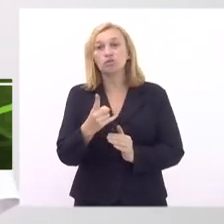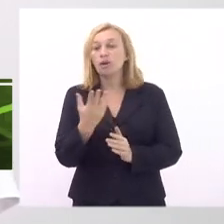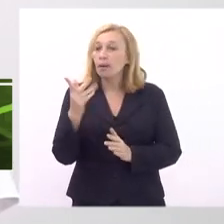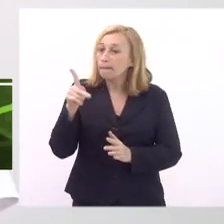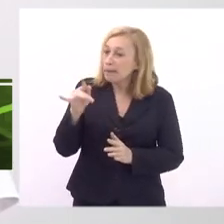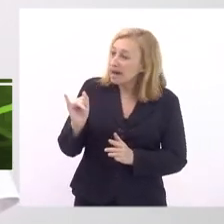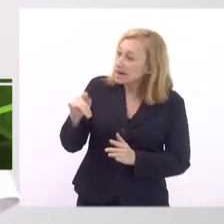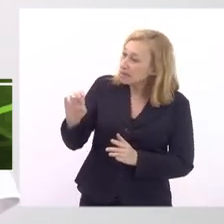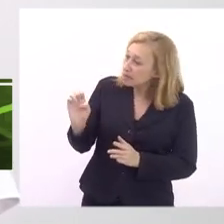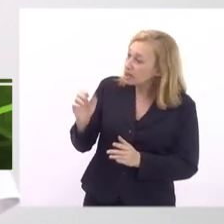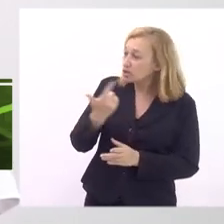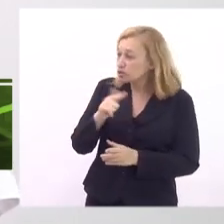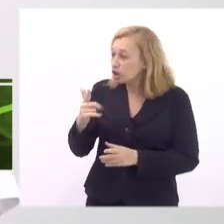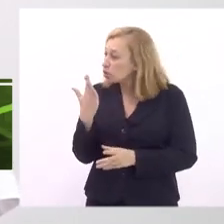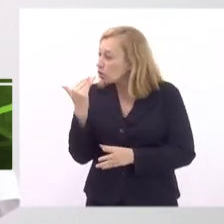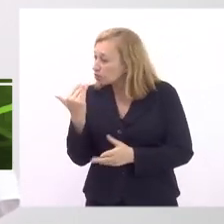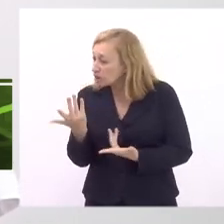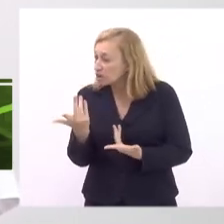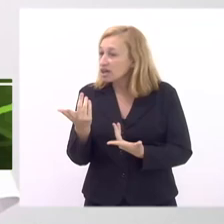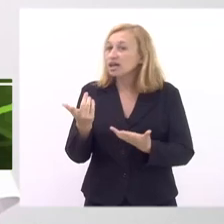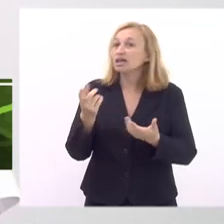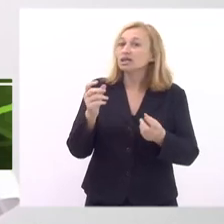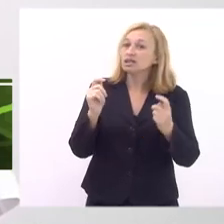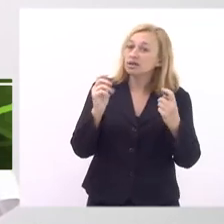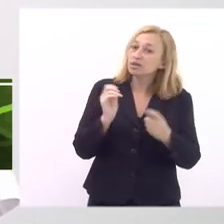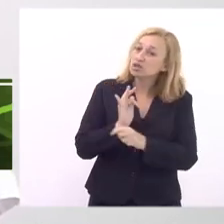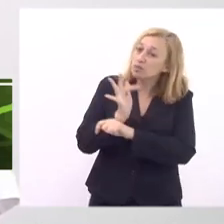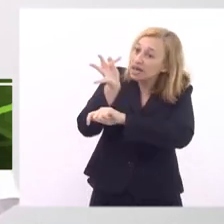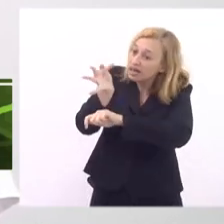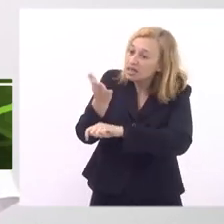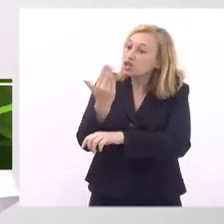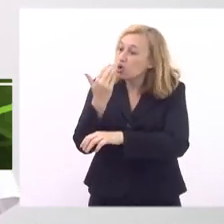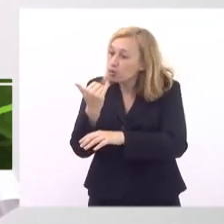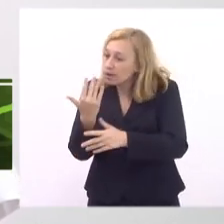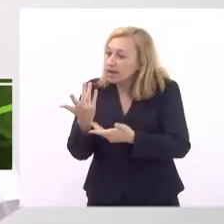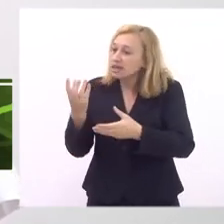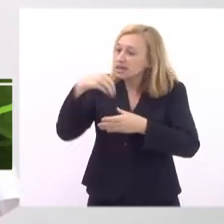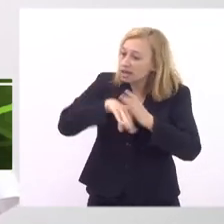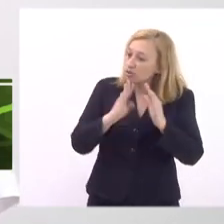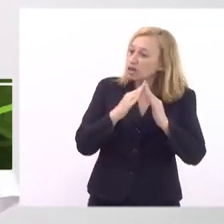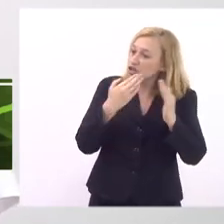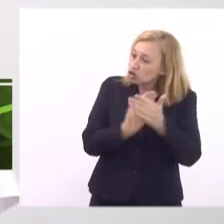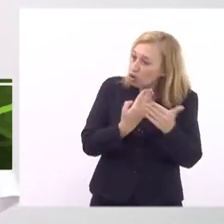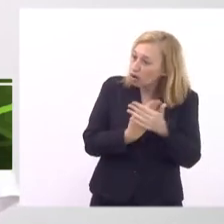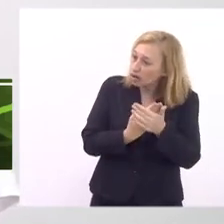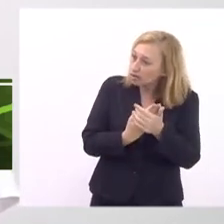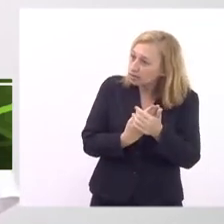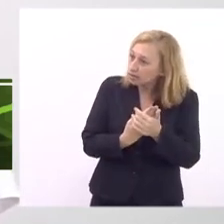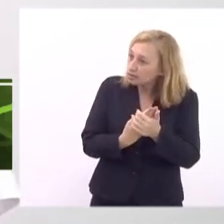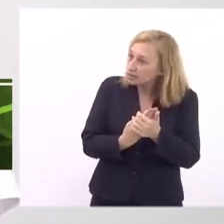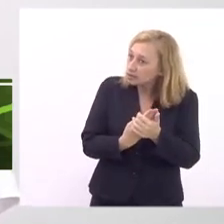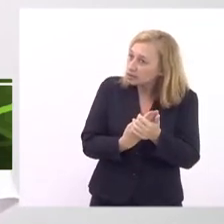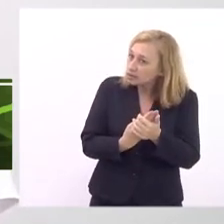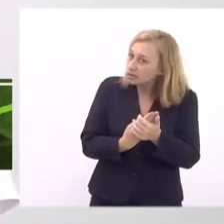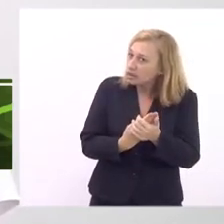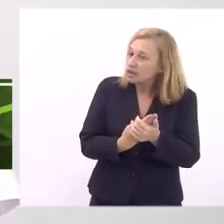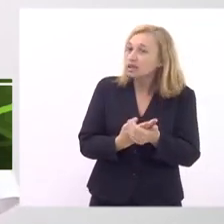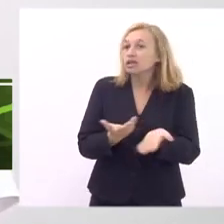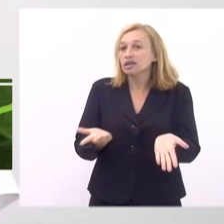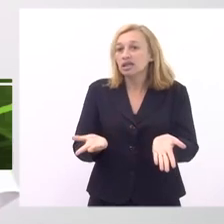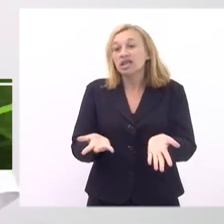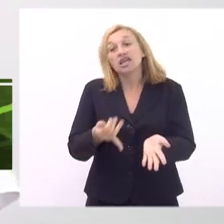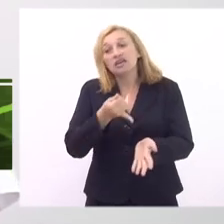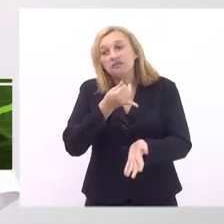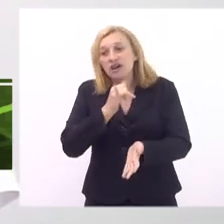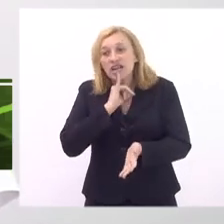aí estão eles têm esperança de comer na escola e tudo conseguir se alimentar e nisso eles acabam não